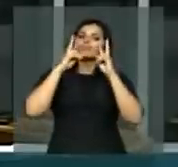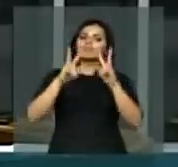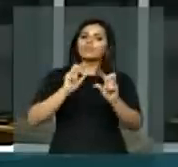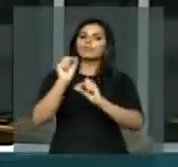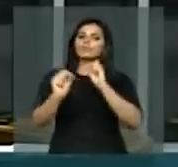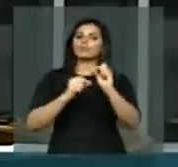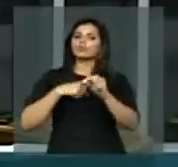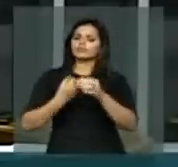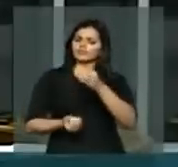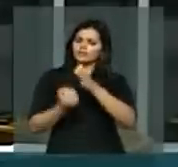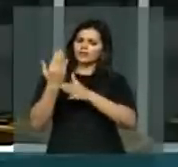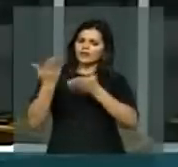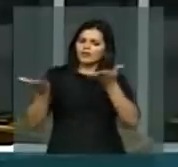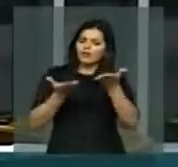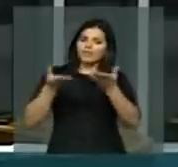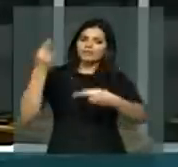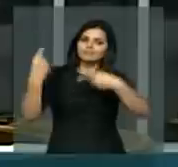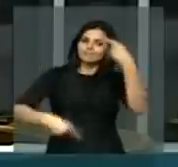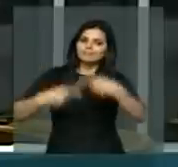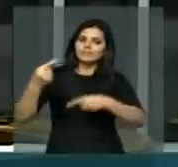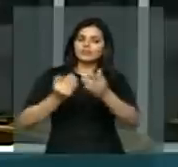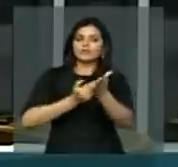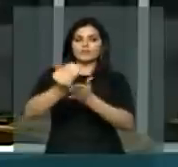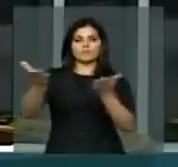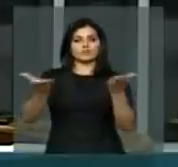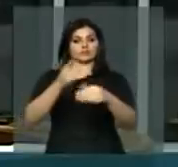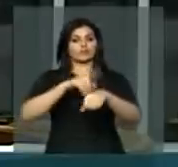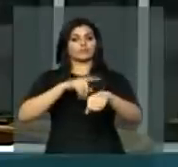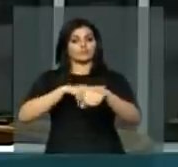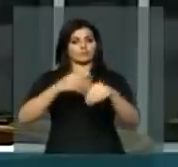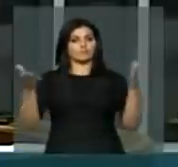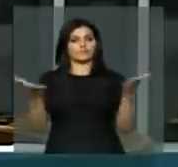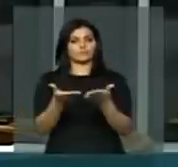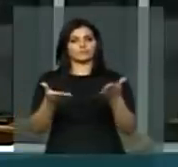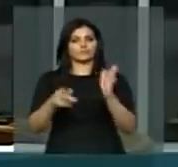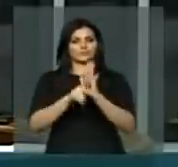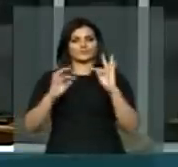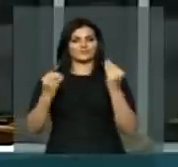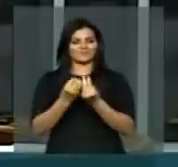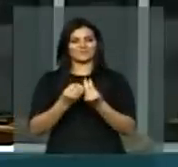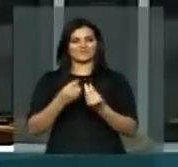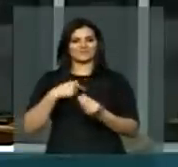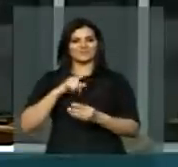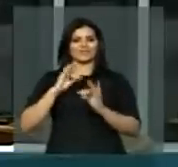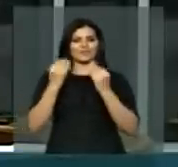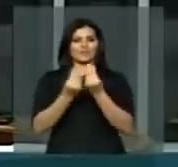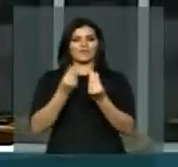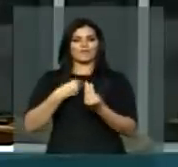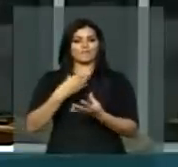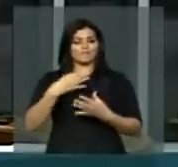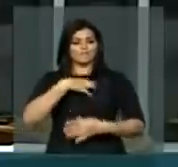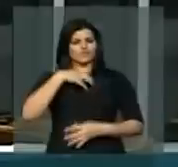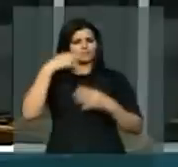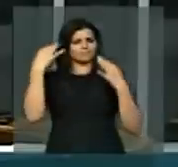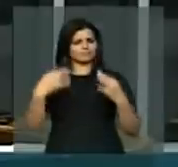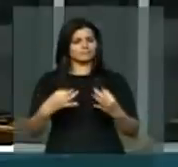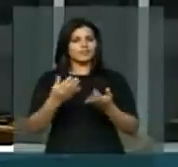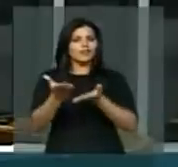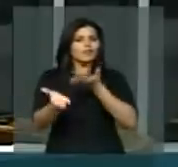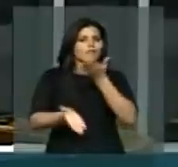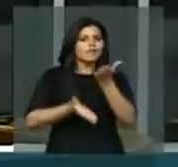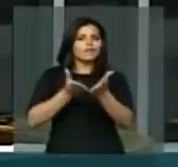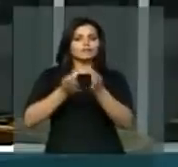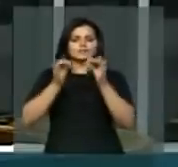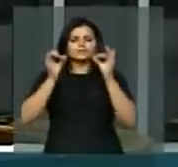construção deste debate que está se iniciando neste momento, a condução firme, a condução